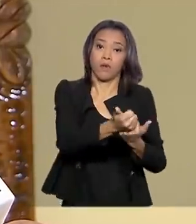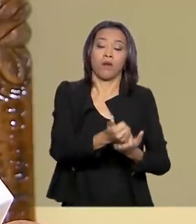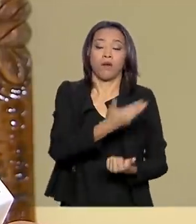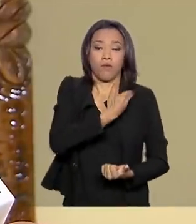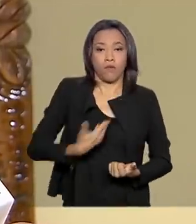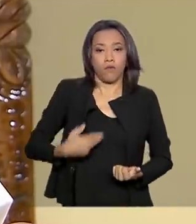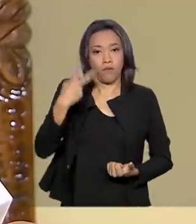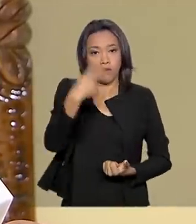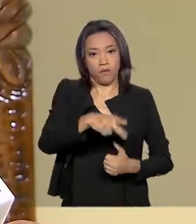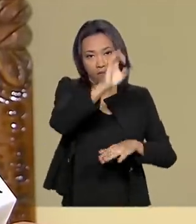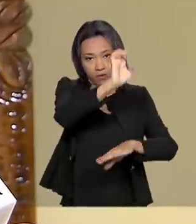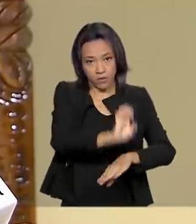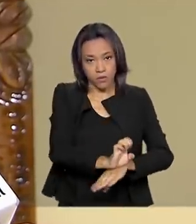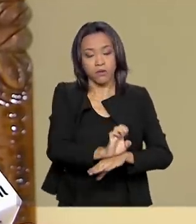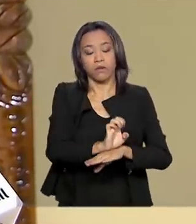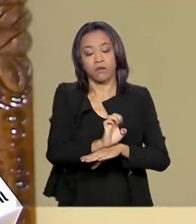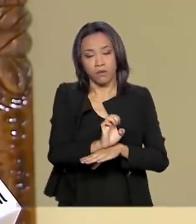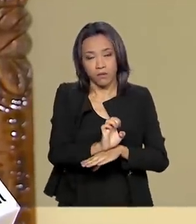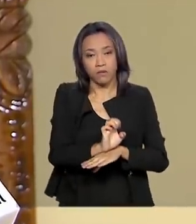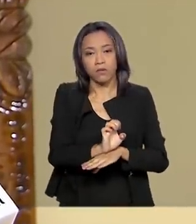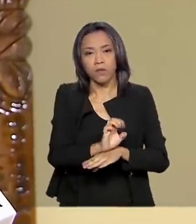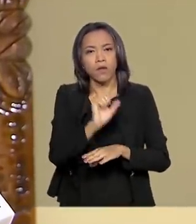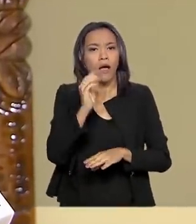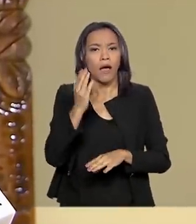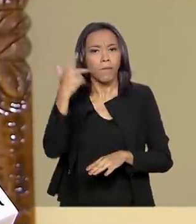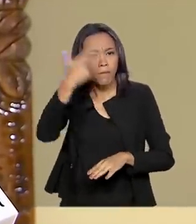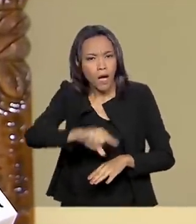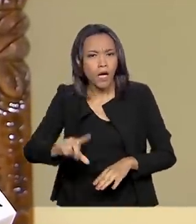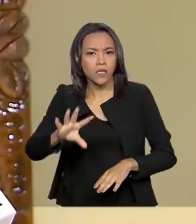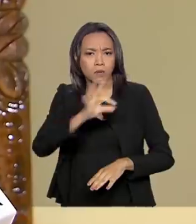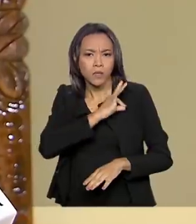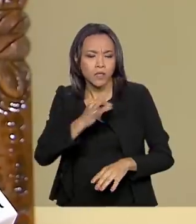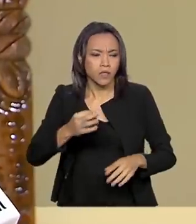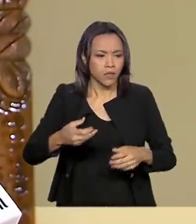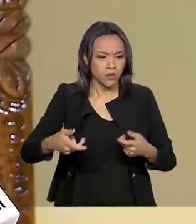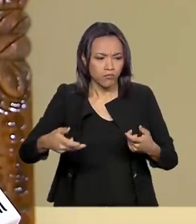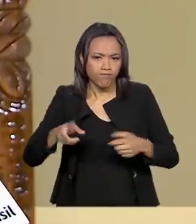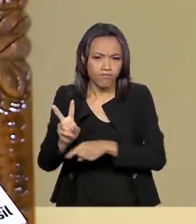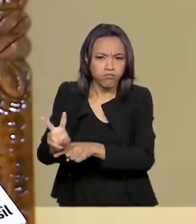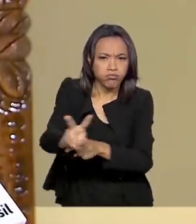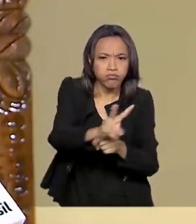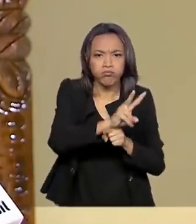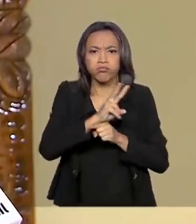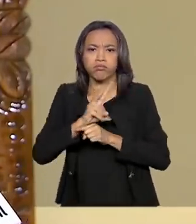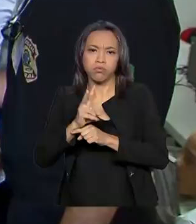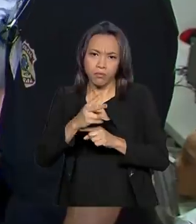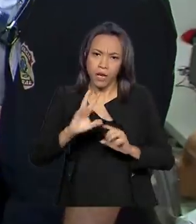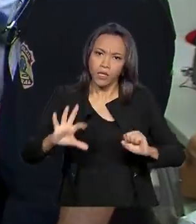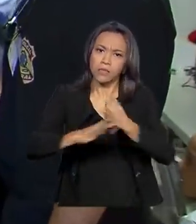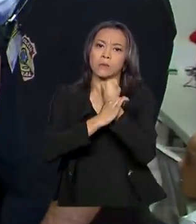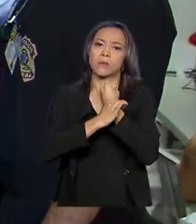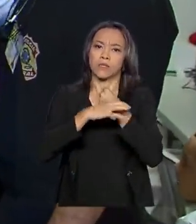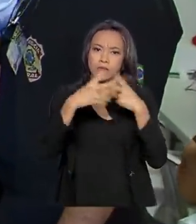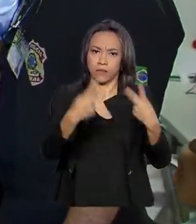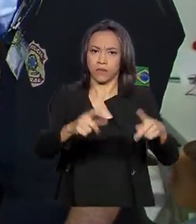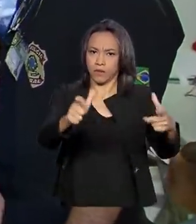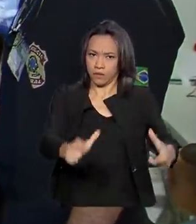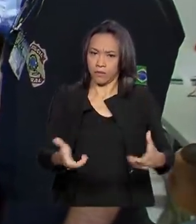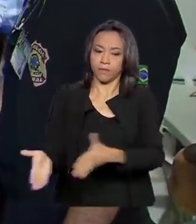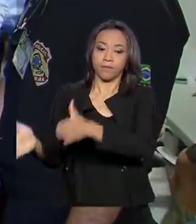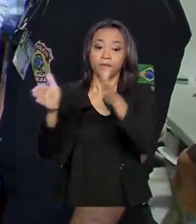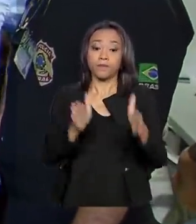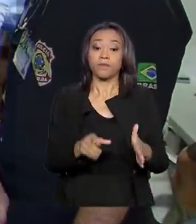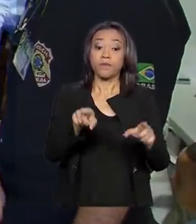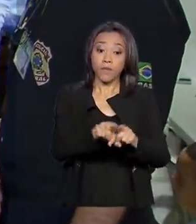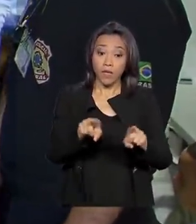a aumentar o patrulhamento, a sensação de segurança local. Isso é bastante relevante. O presidente Hamilton Mourão